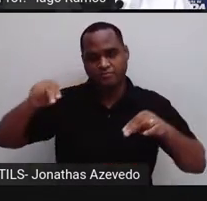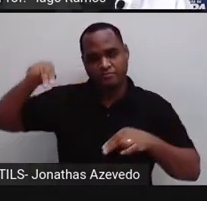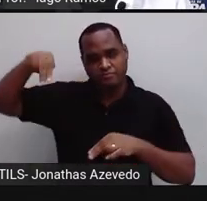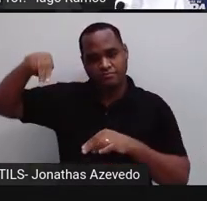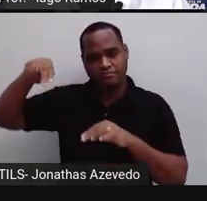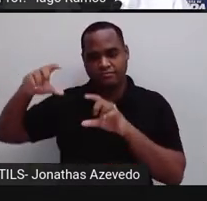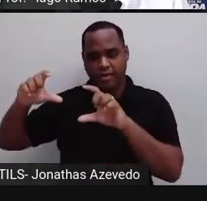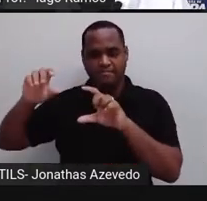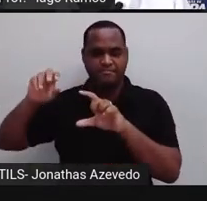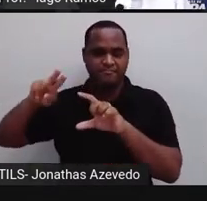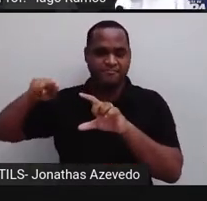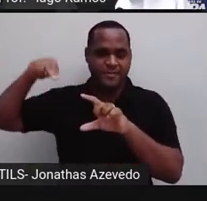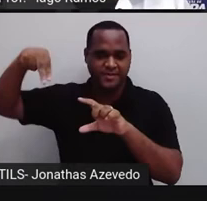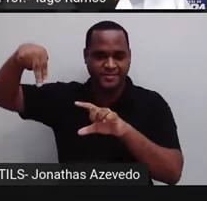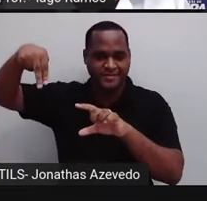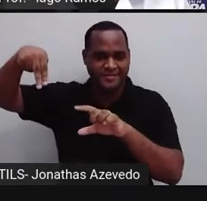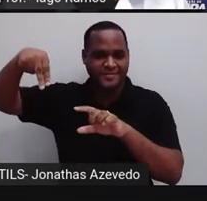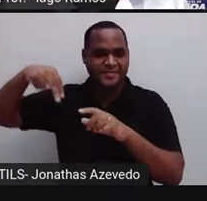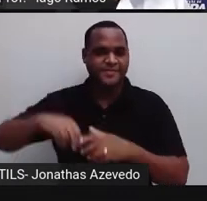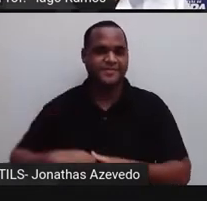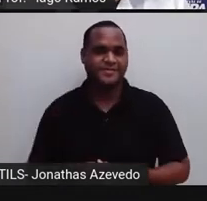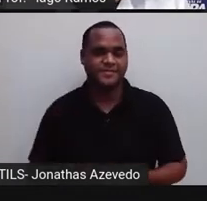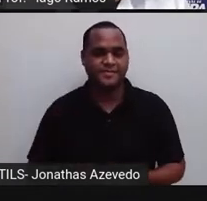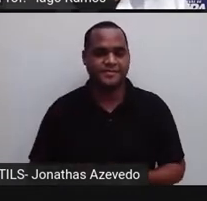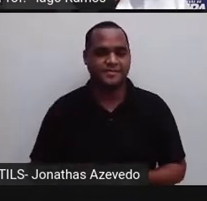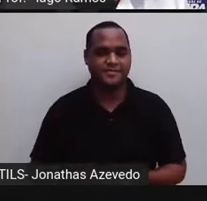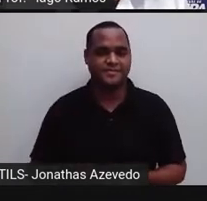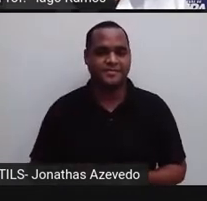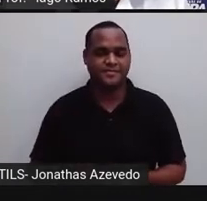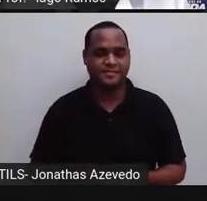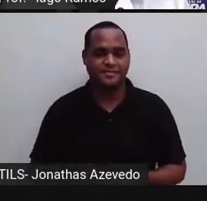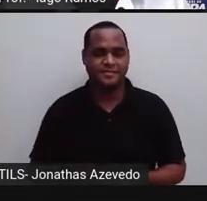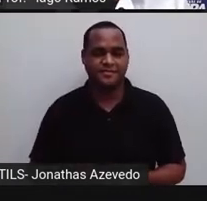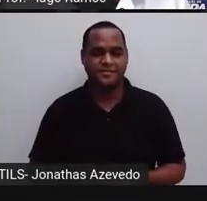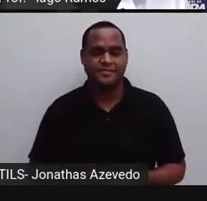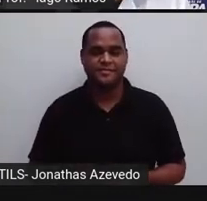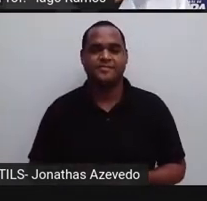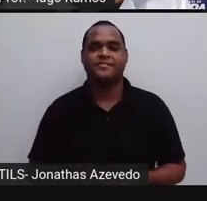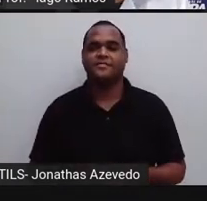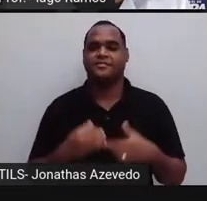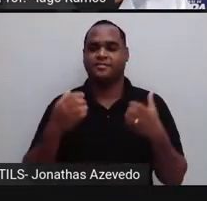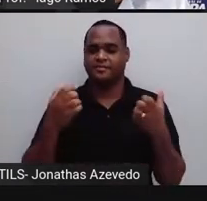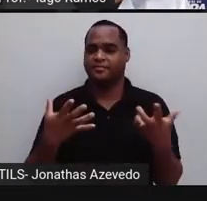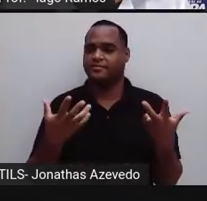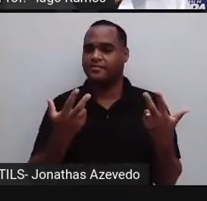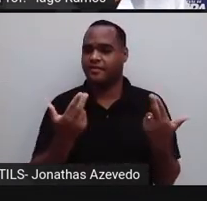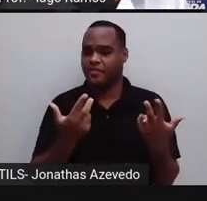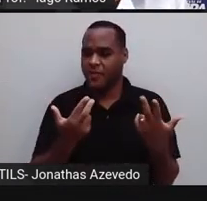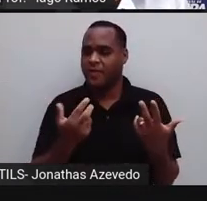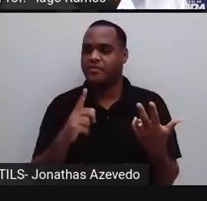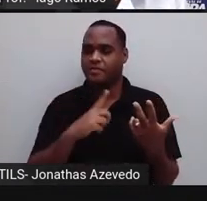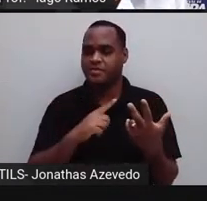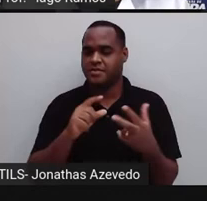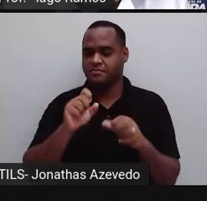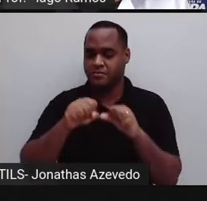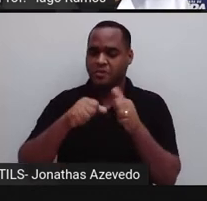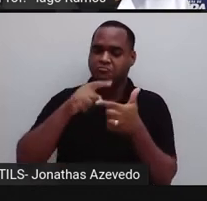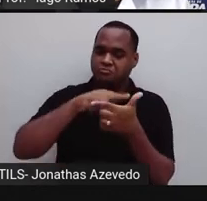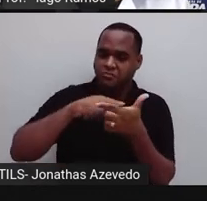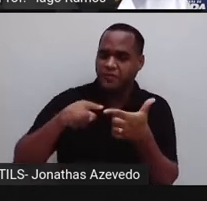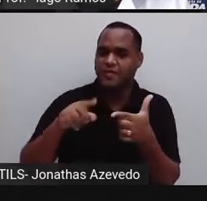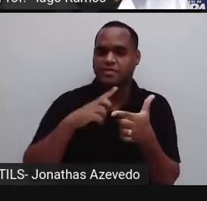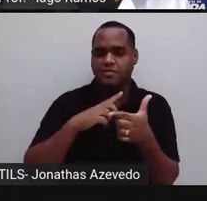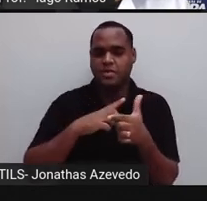depois disso calcula a potência. Tá bom? A mesma coisa se a gente divide potências